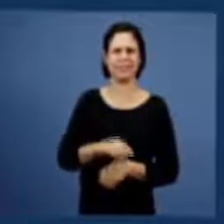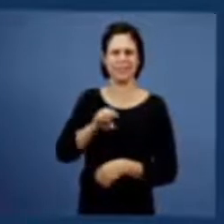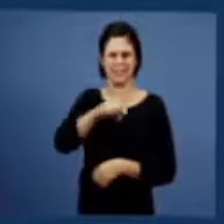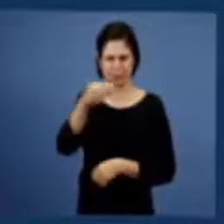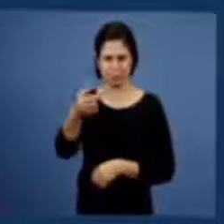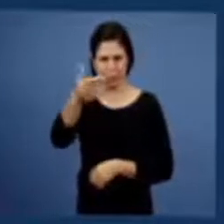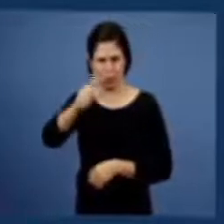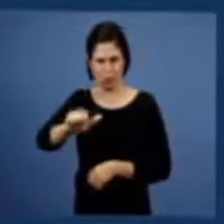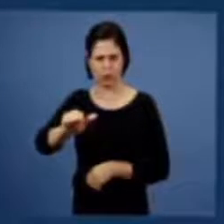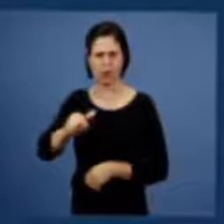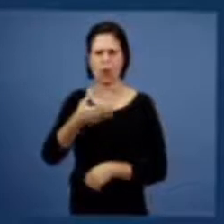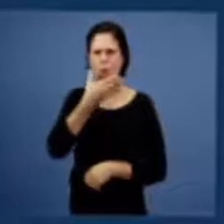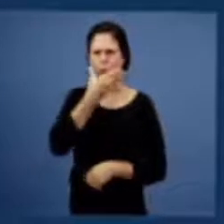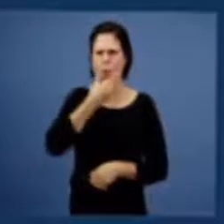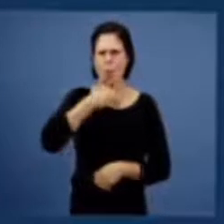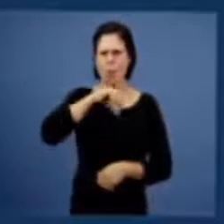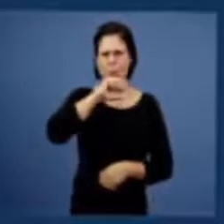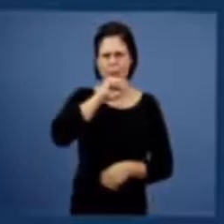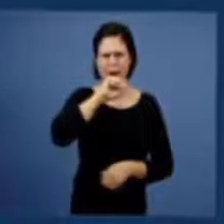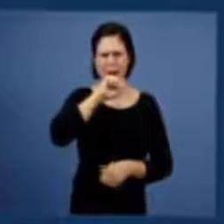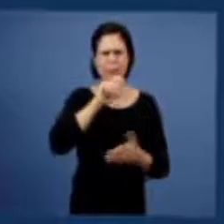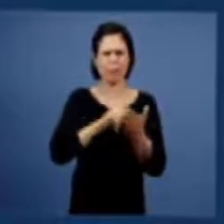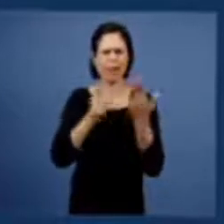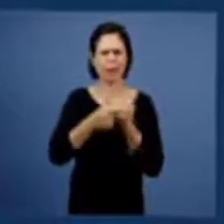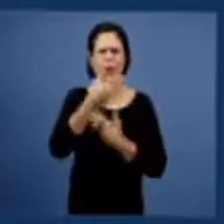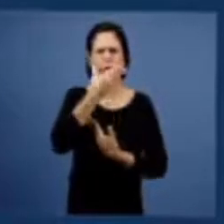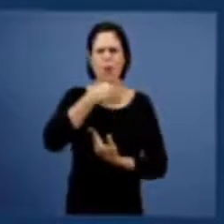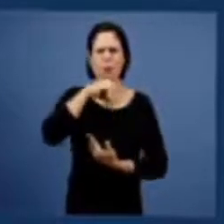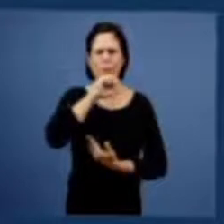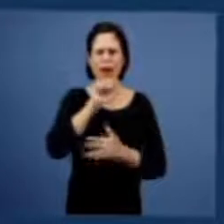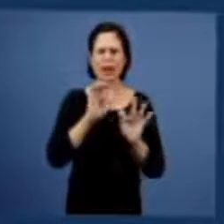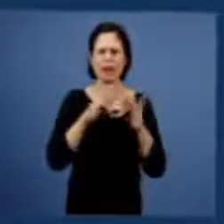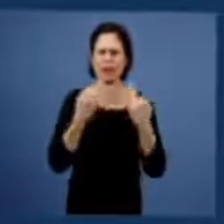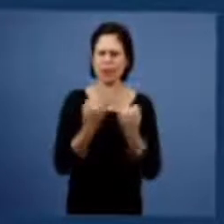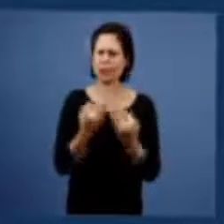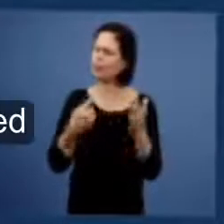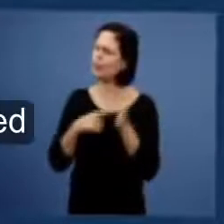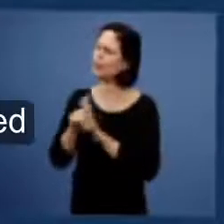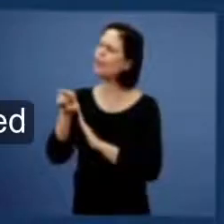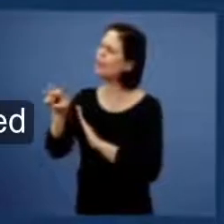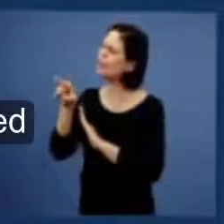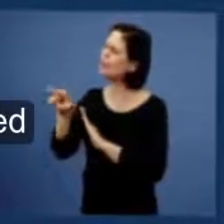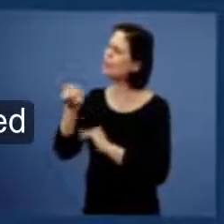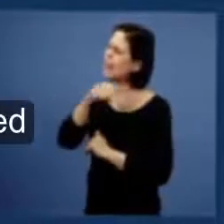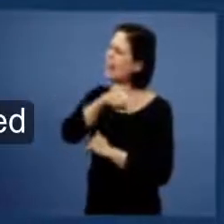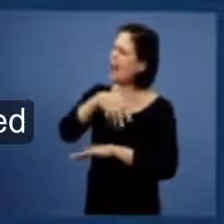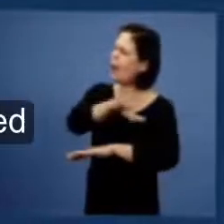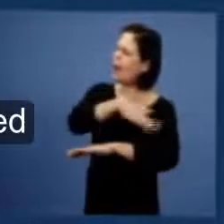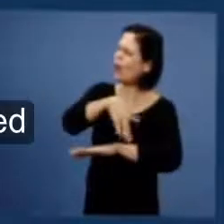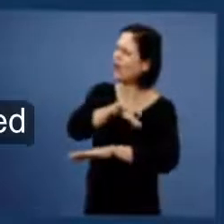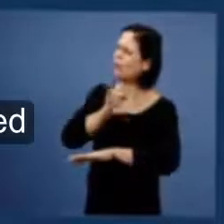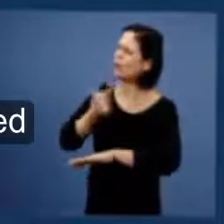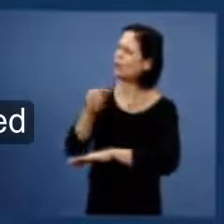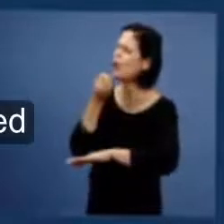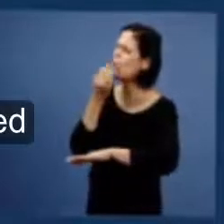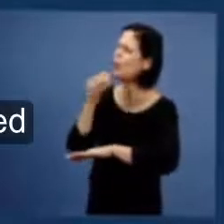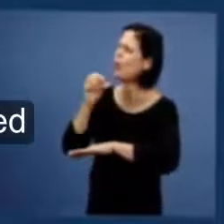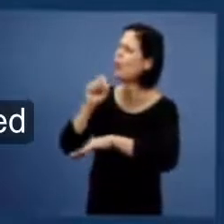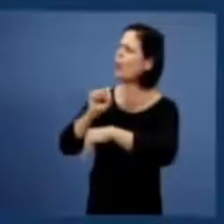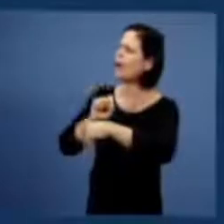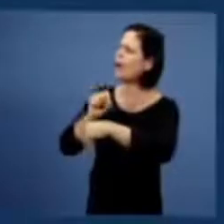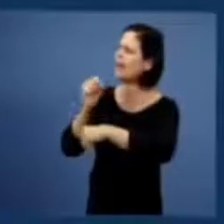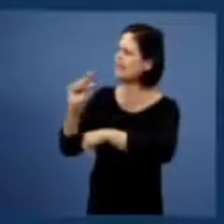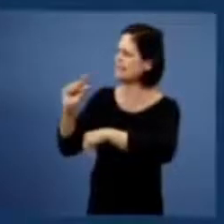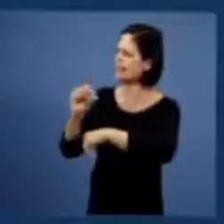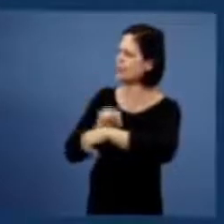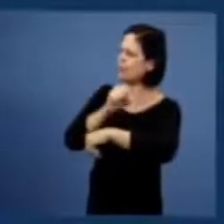família indo ter com ele disseram-lhe senhor não semeaste tudo o teu campo boa semente então é a expressão boa